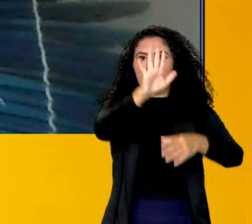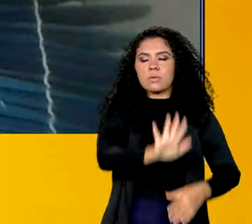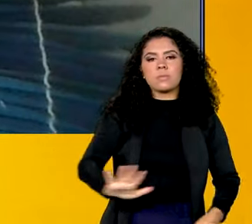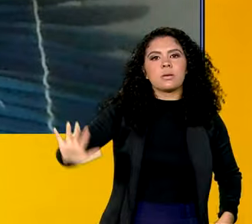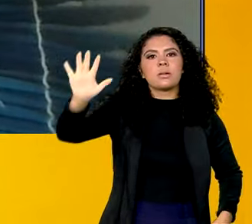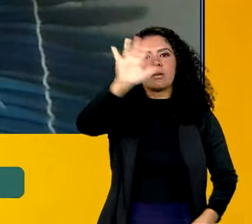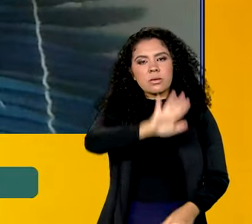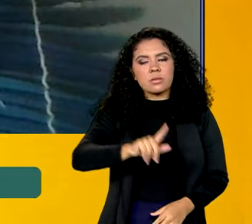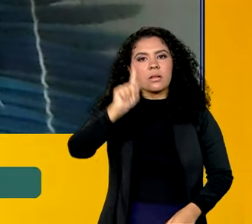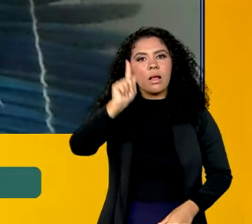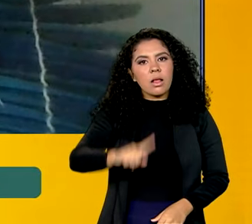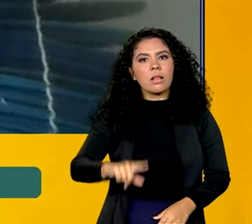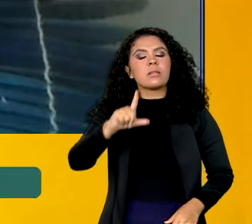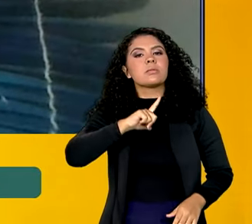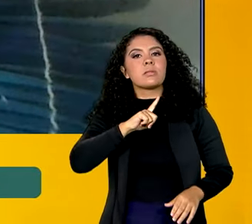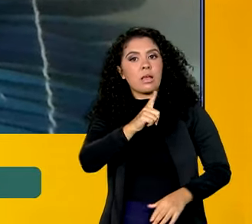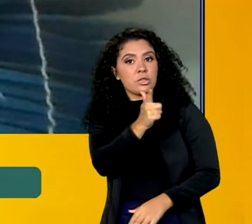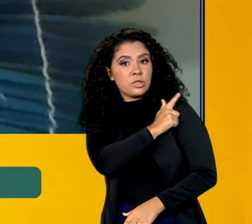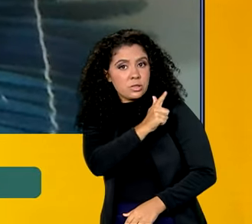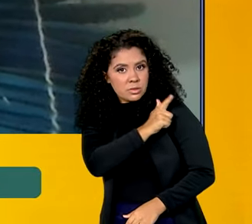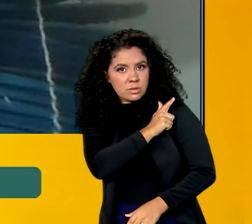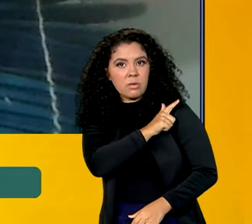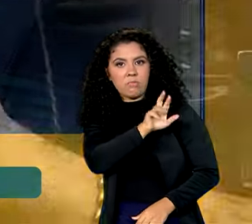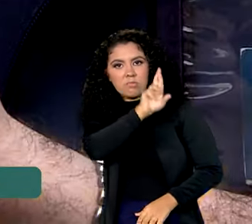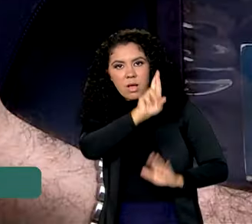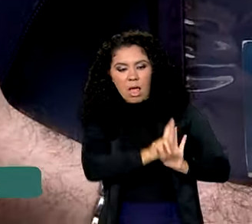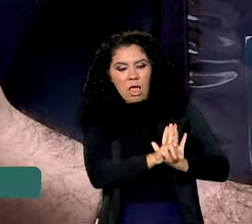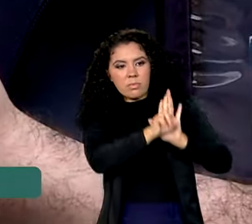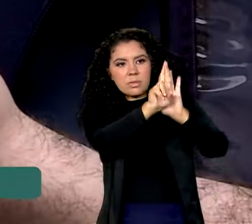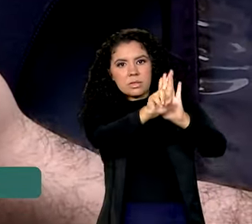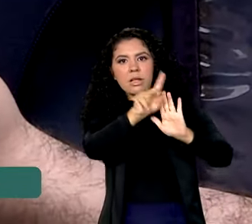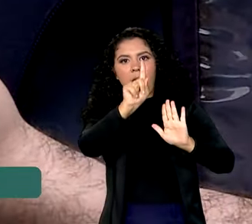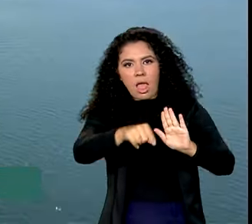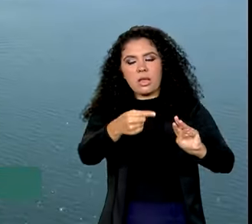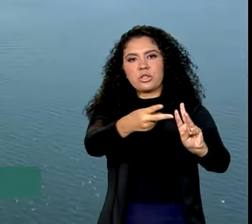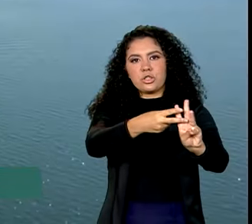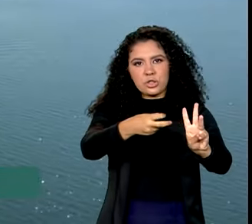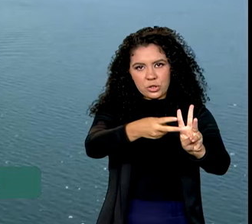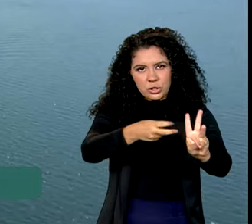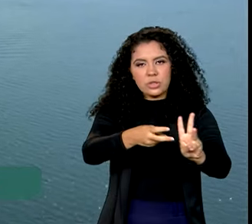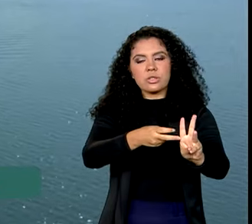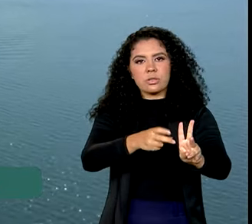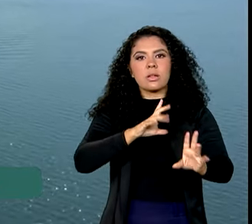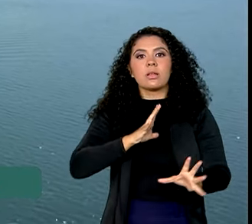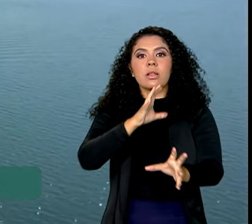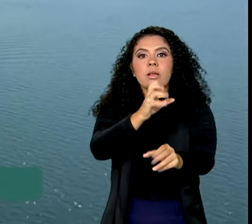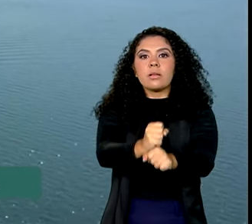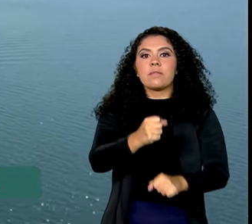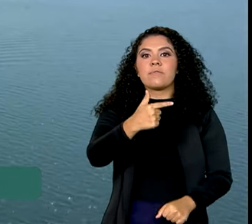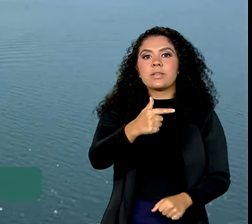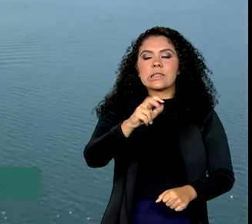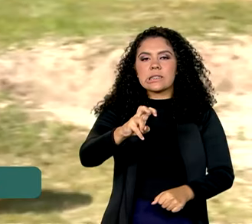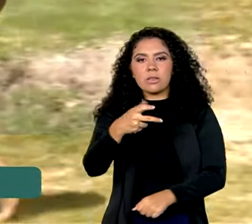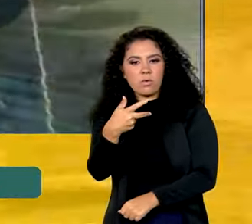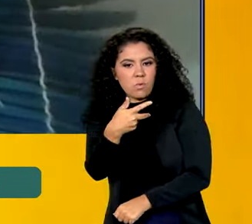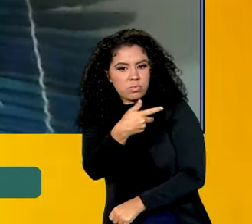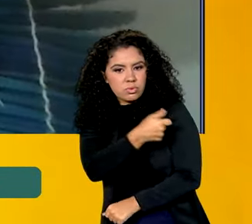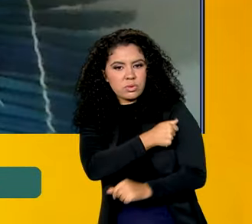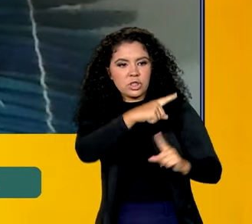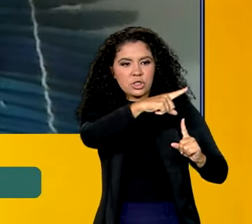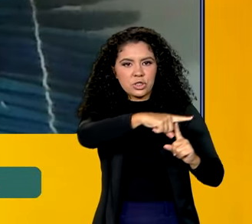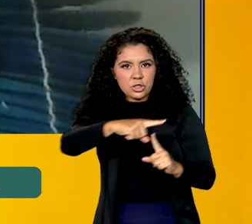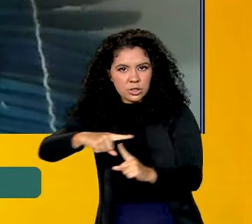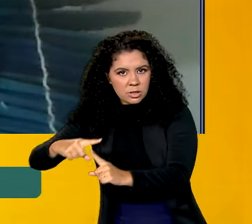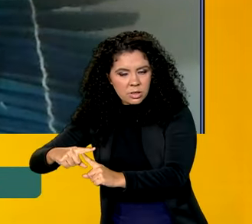é coordenada, inclusive, por gestores indígenas. Nós estaremos aplicando 25 imunizantes nesses territórios.